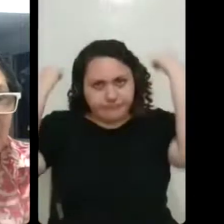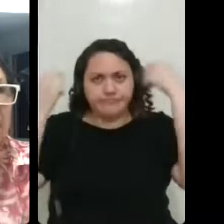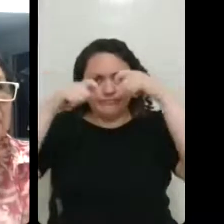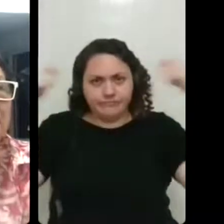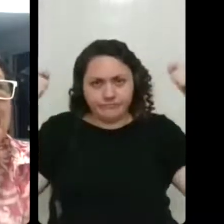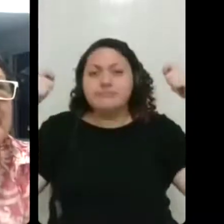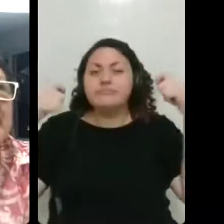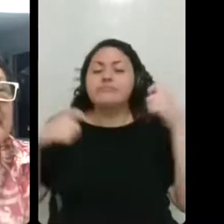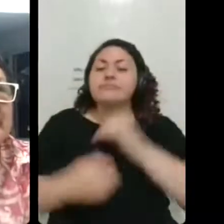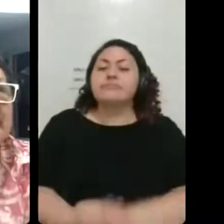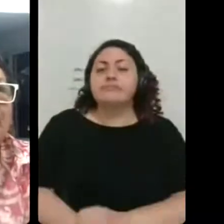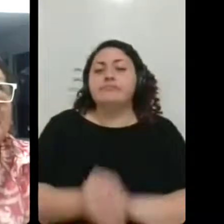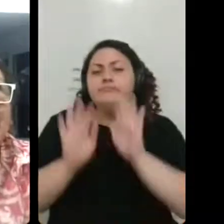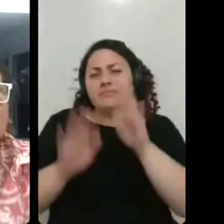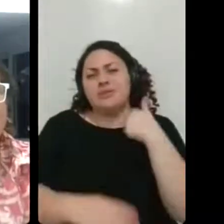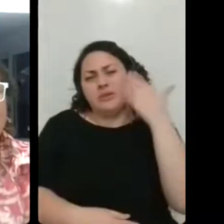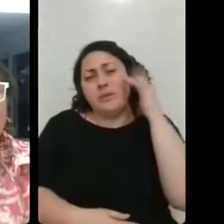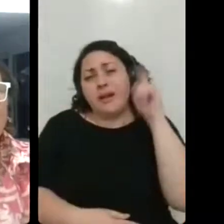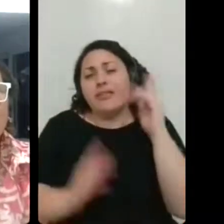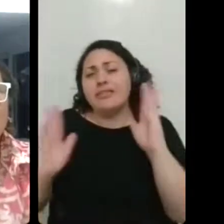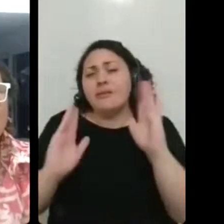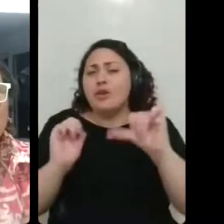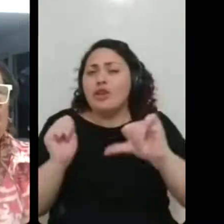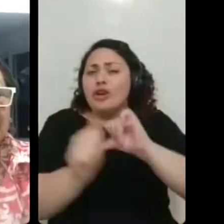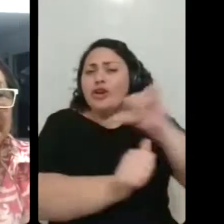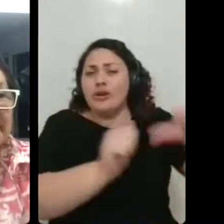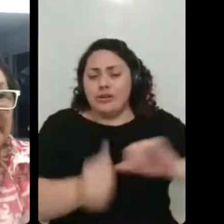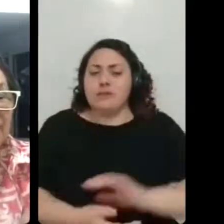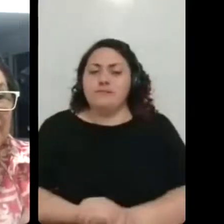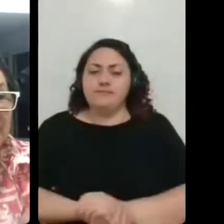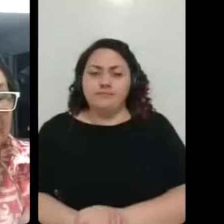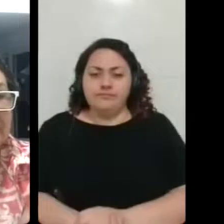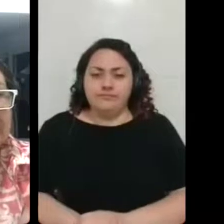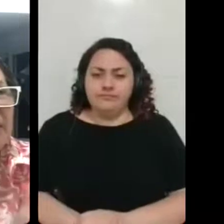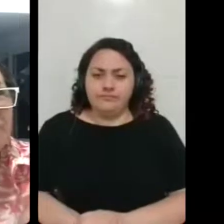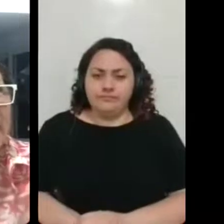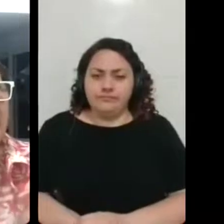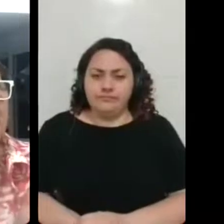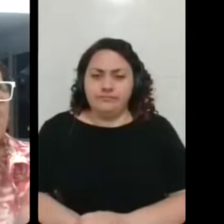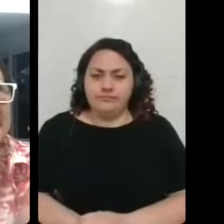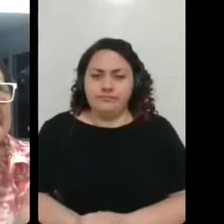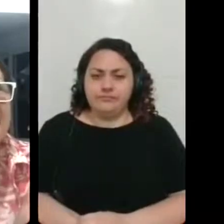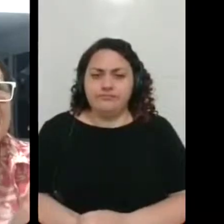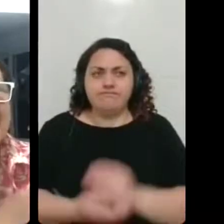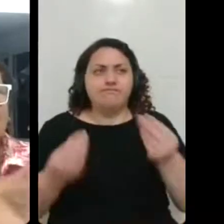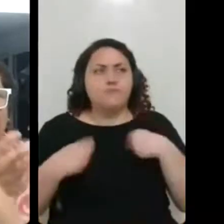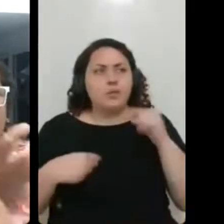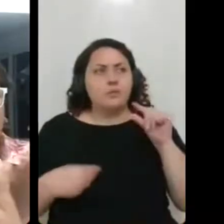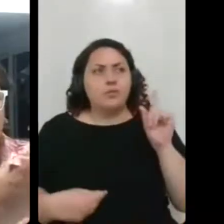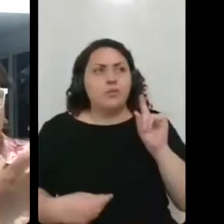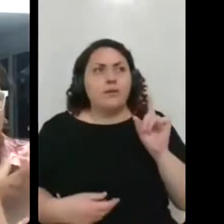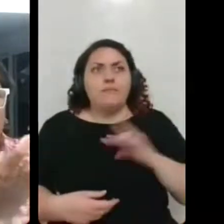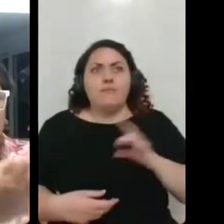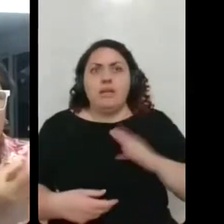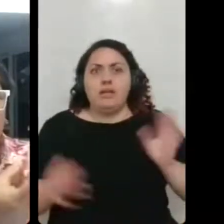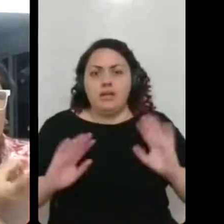transitório. Nos causou um pouco assim de não pânico, mas eu acho que a estima